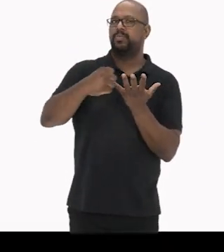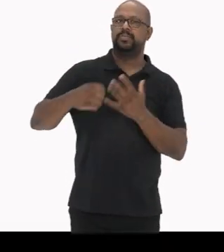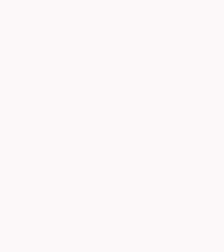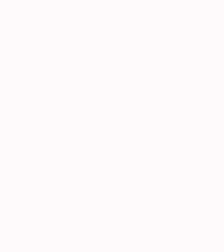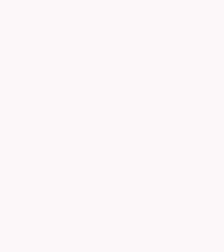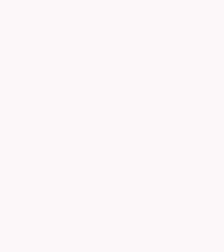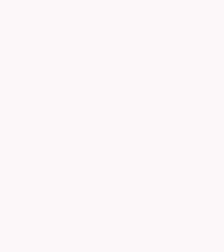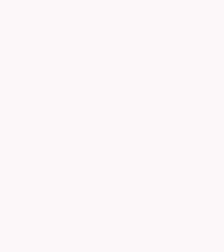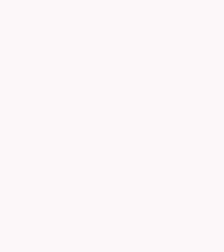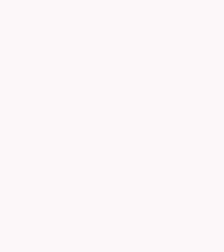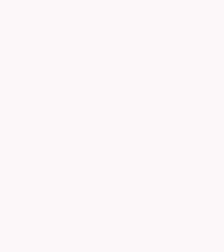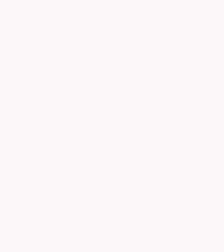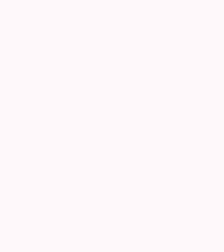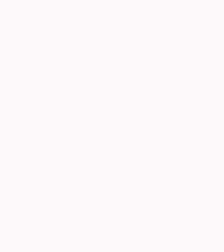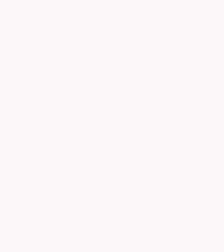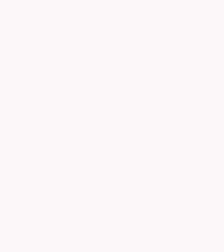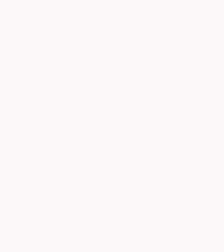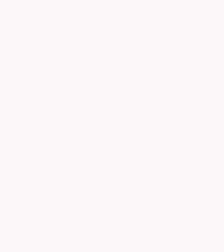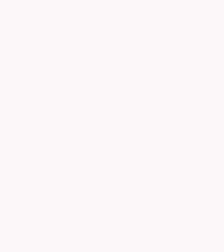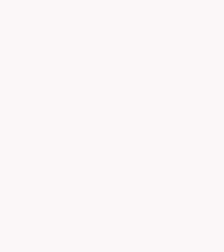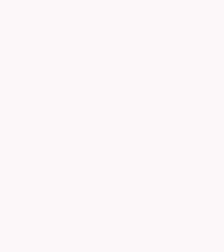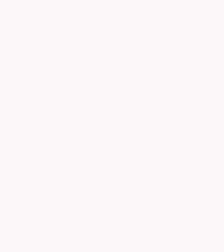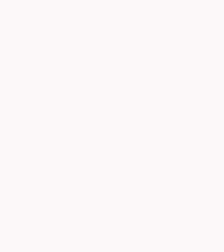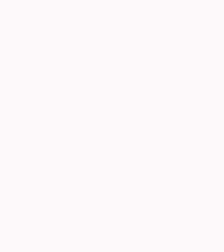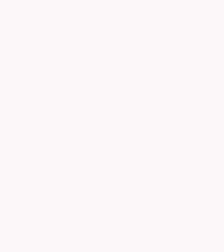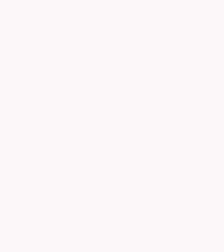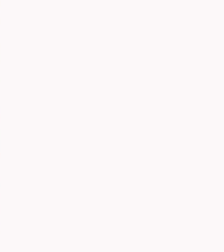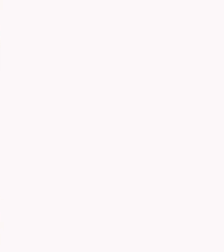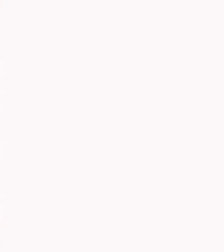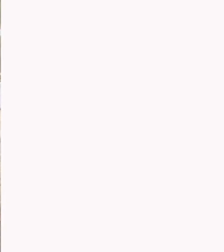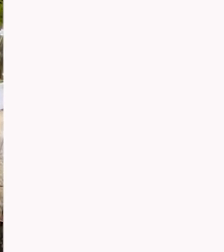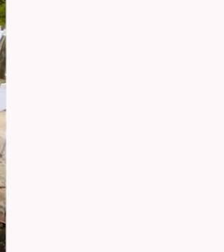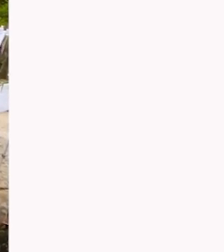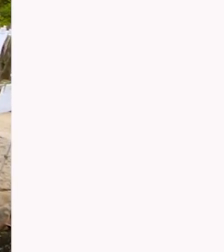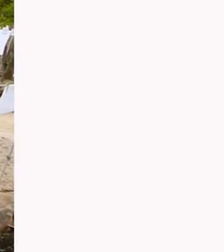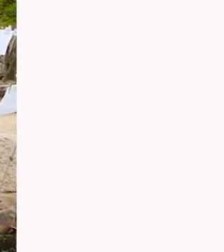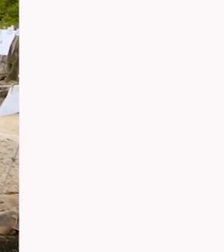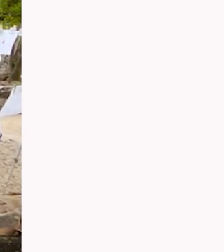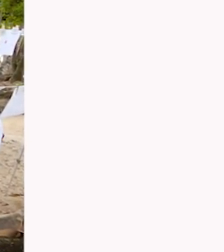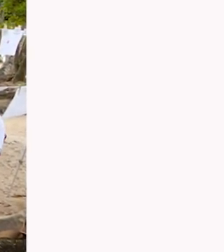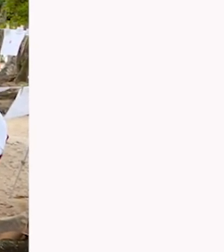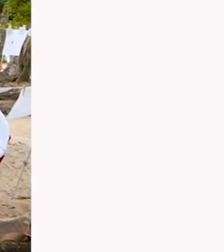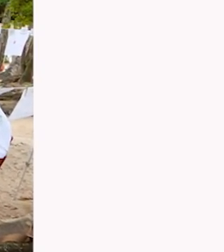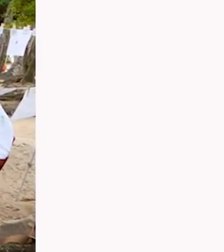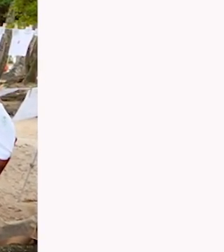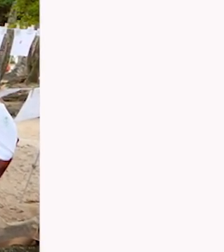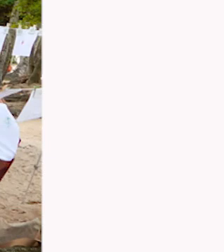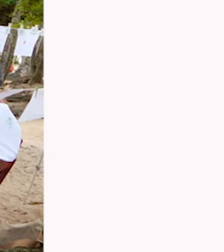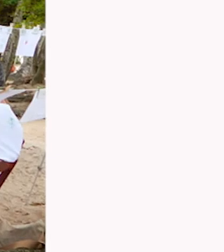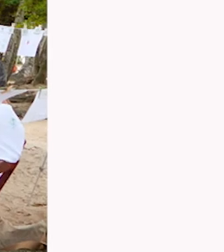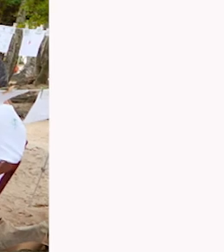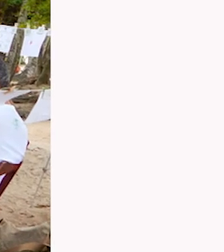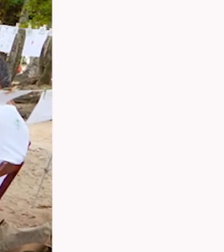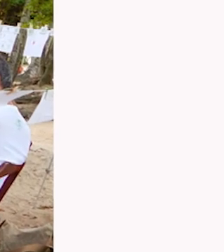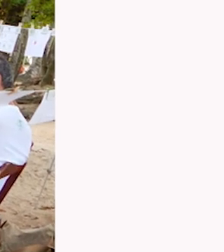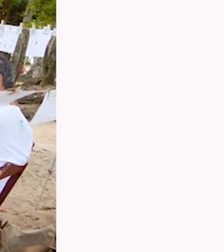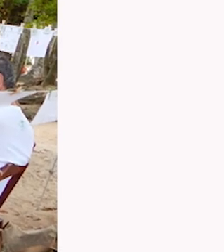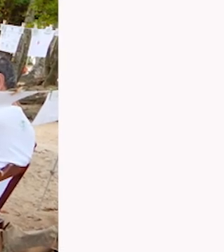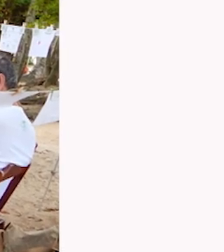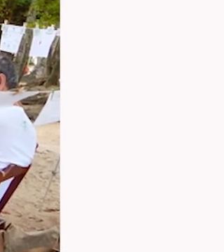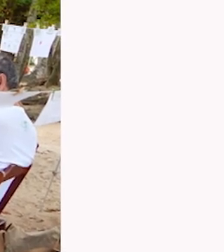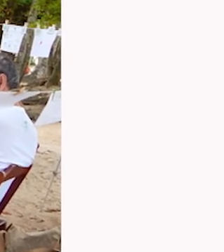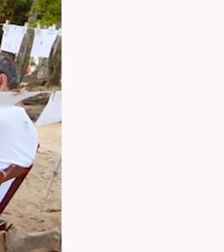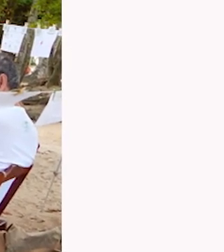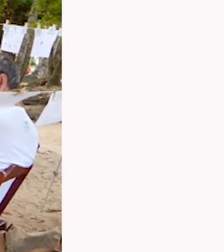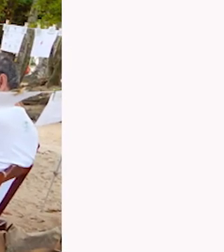sentadas em cadeiras formando uma roda Elas estão em uma área com chão de areia e mato ralo Ao fundo há casas e árvores À frente há um varal